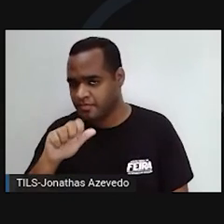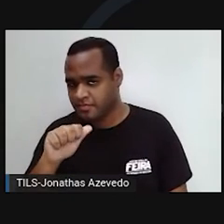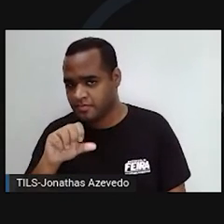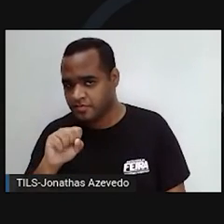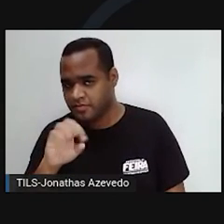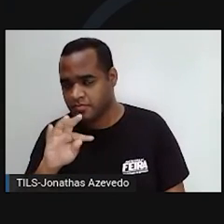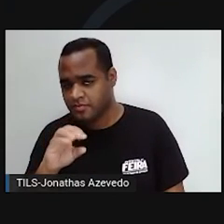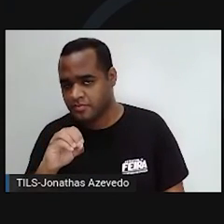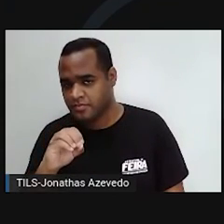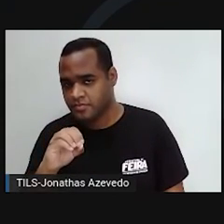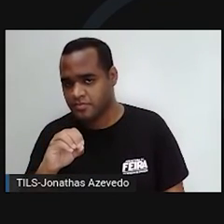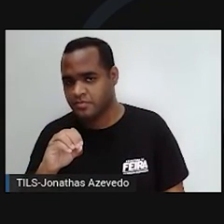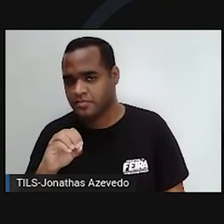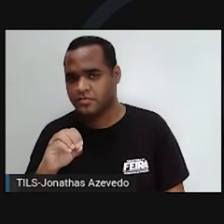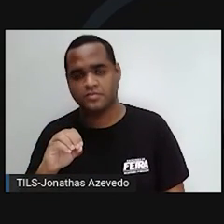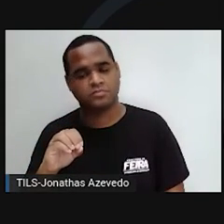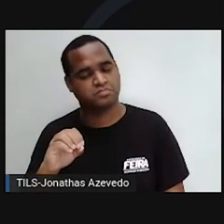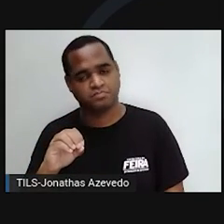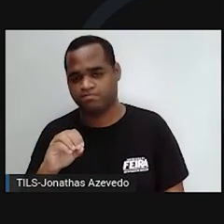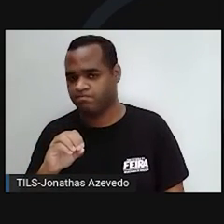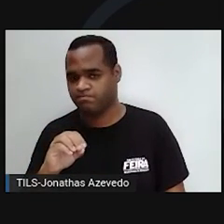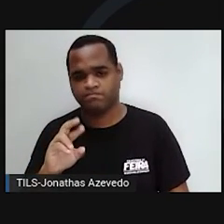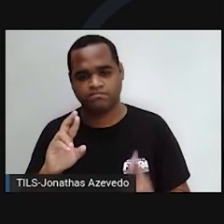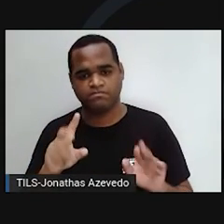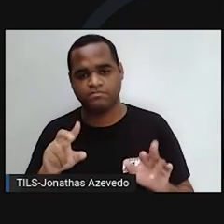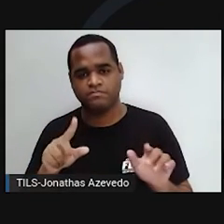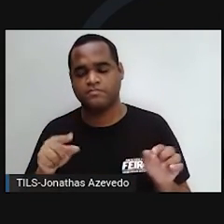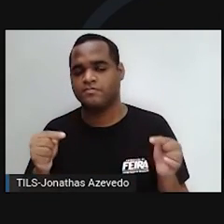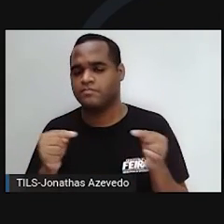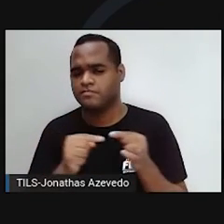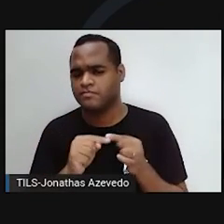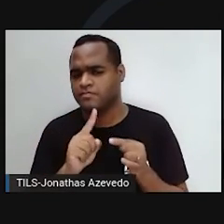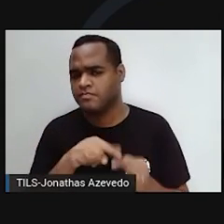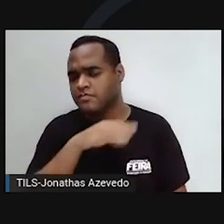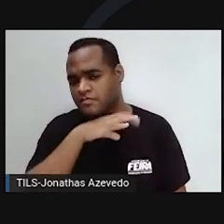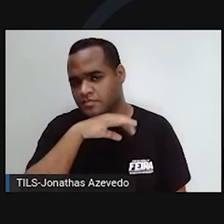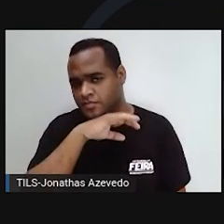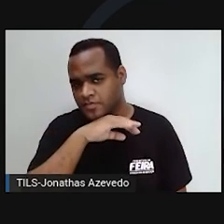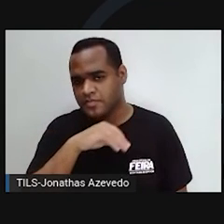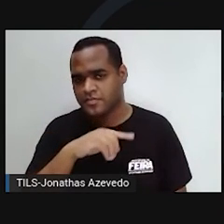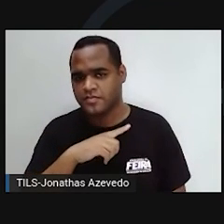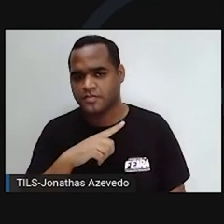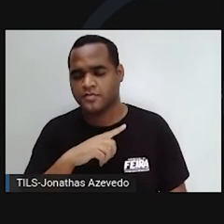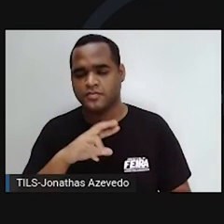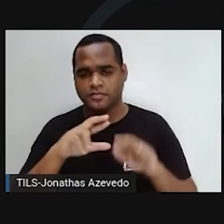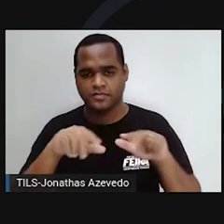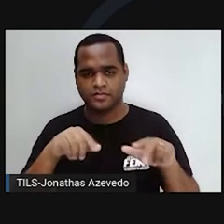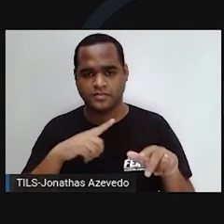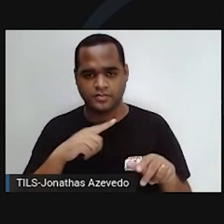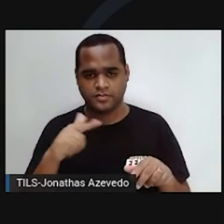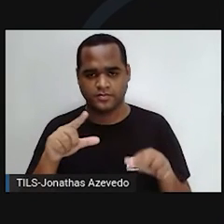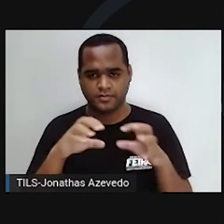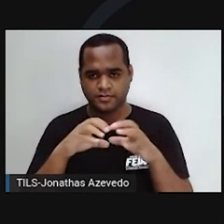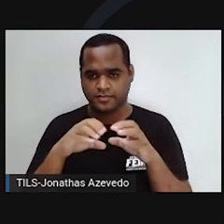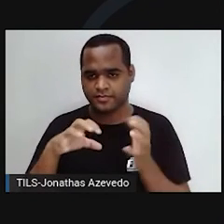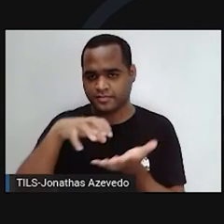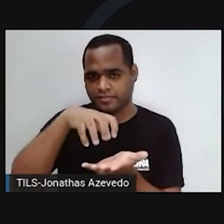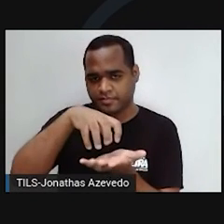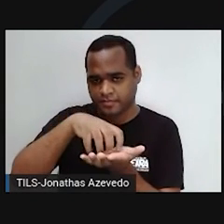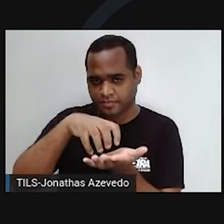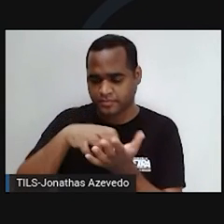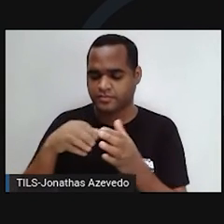Não tem o cloroplasto? De forma nenhuma. O que mais? A célula vegetal, ela tem o vacúolo central. O vacúolo central é uma